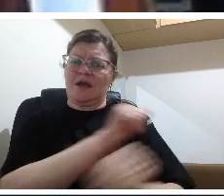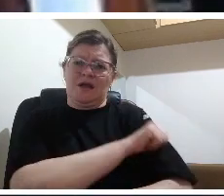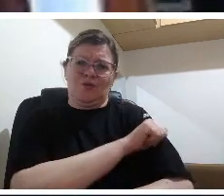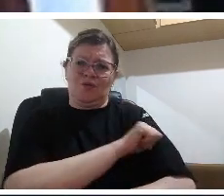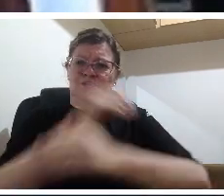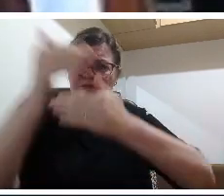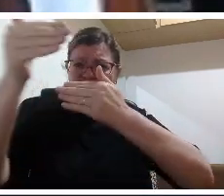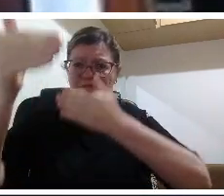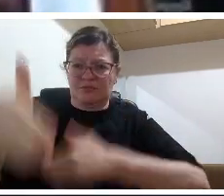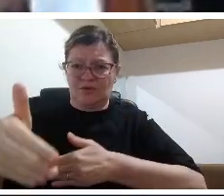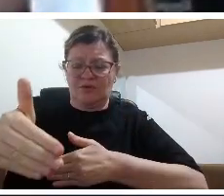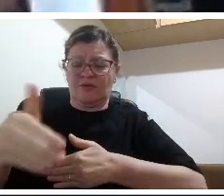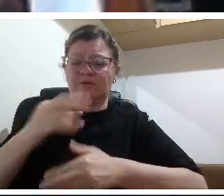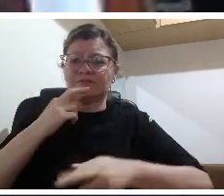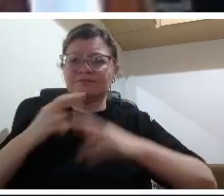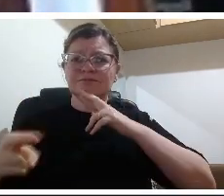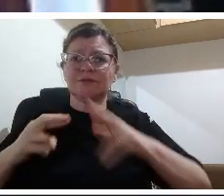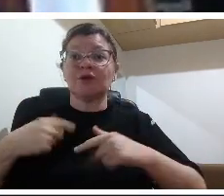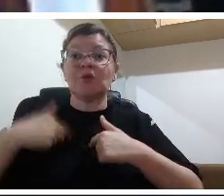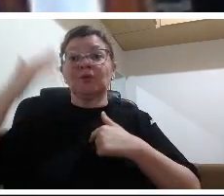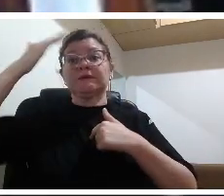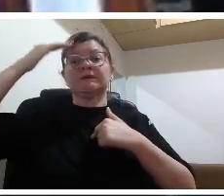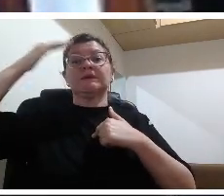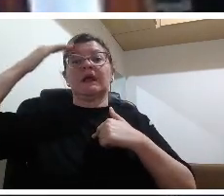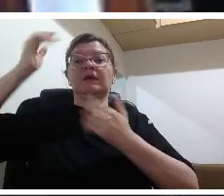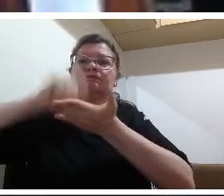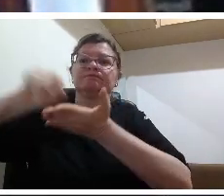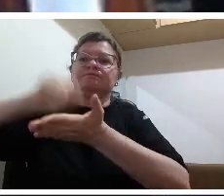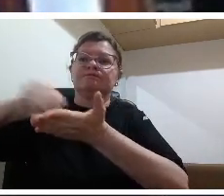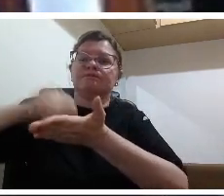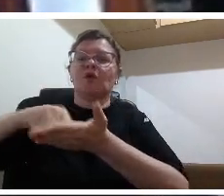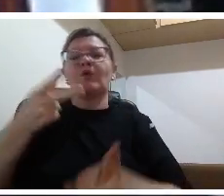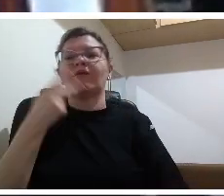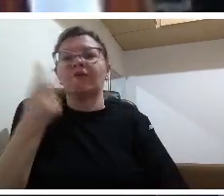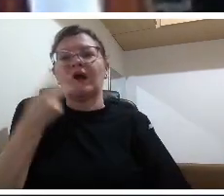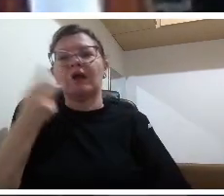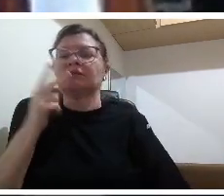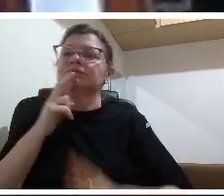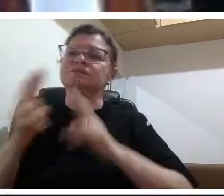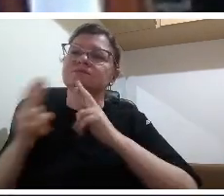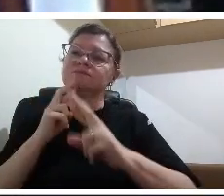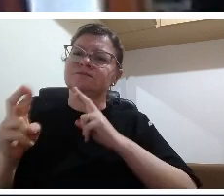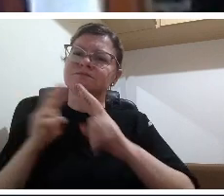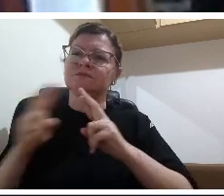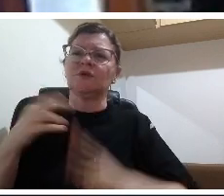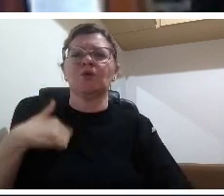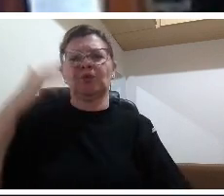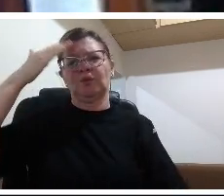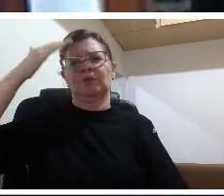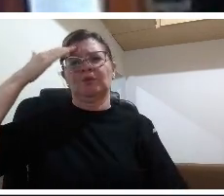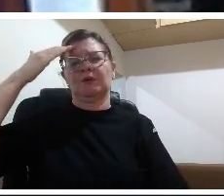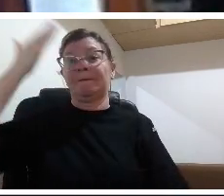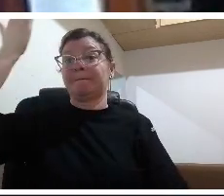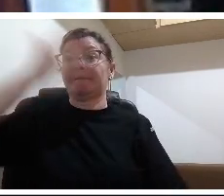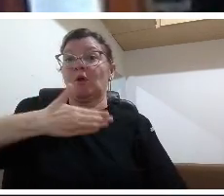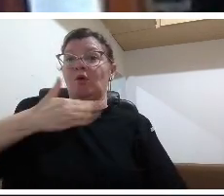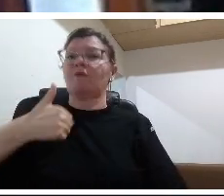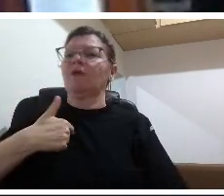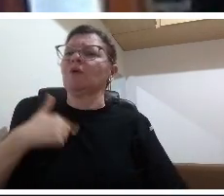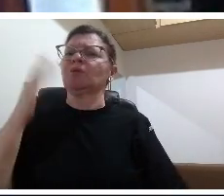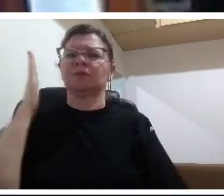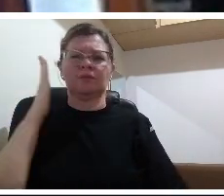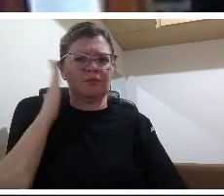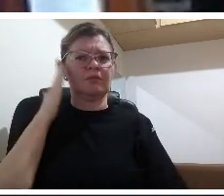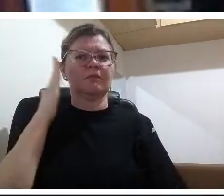está avaliando o processo em si pode ser que ele se tiver uma questão de múltipla escolha podemos até questionar